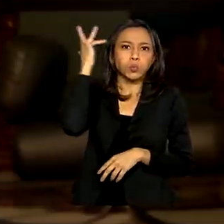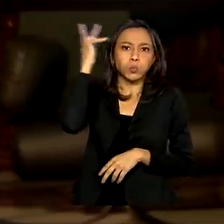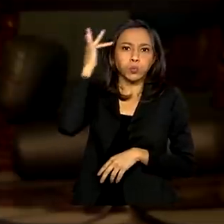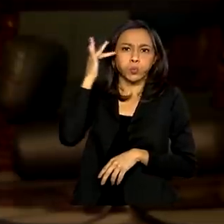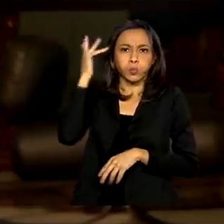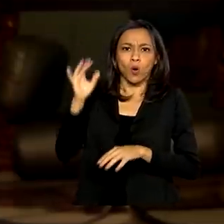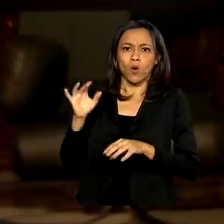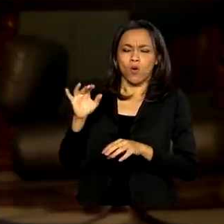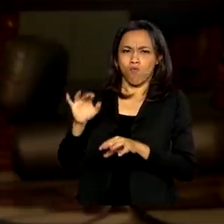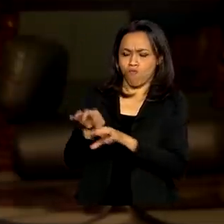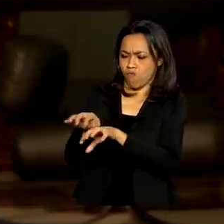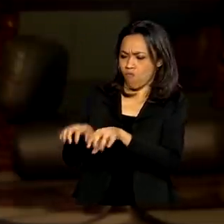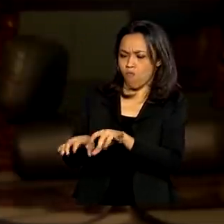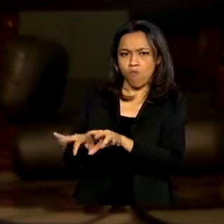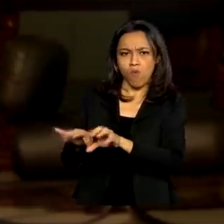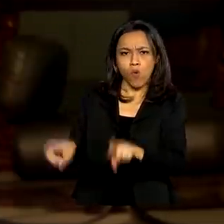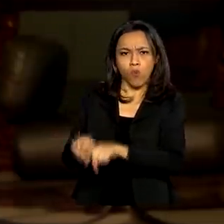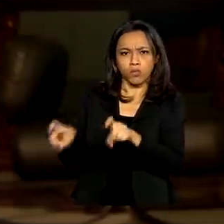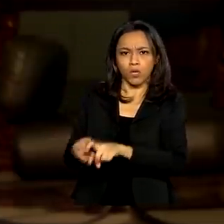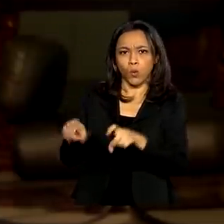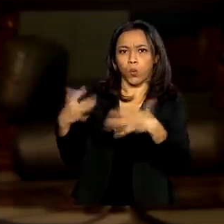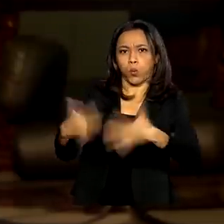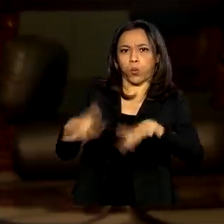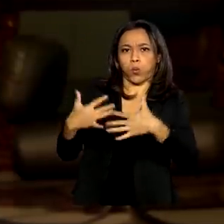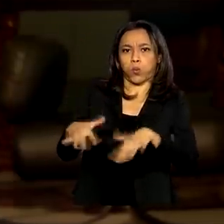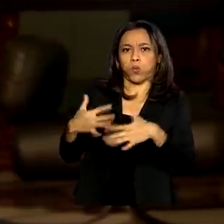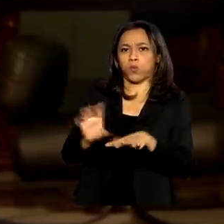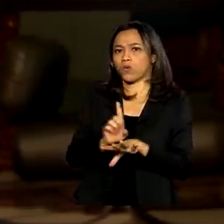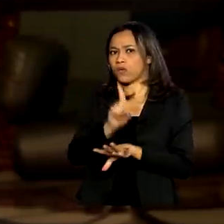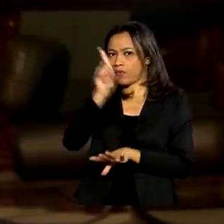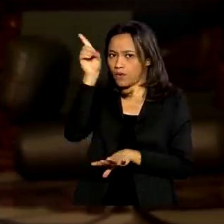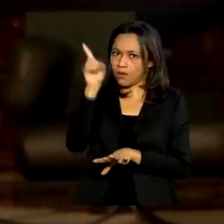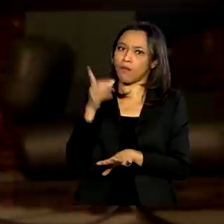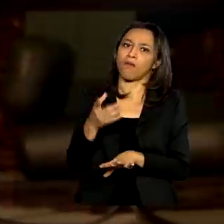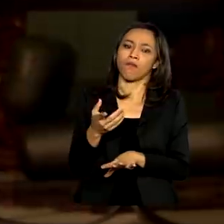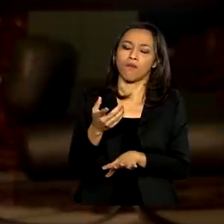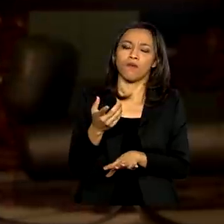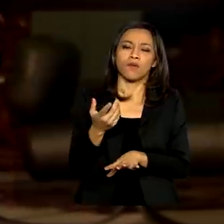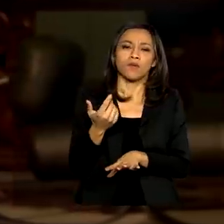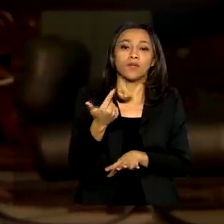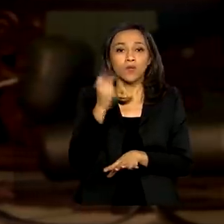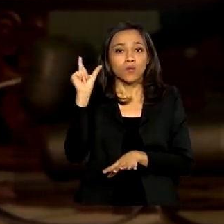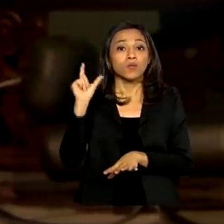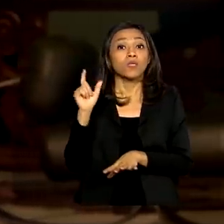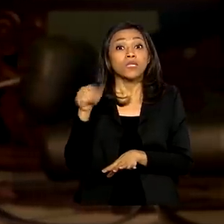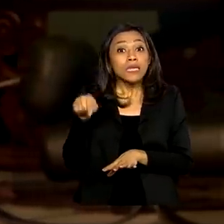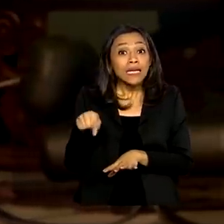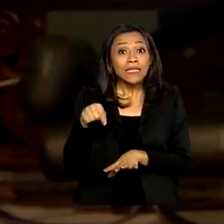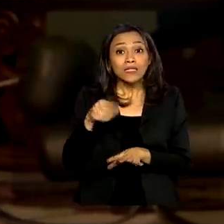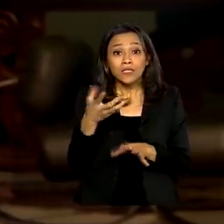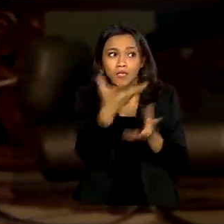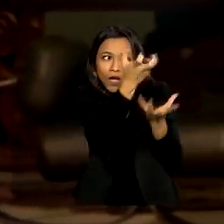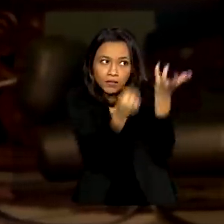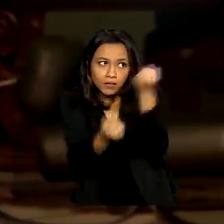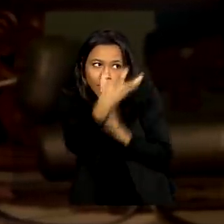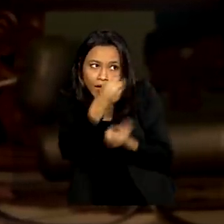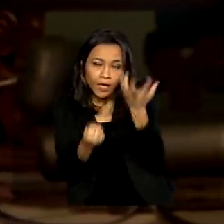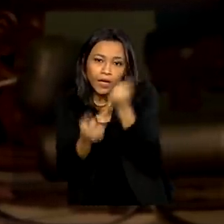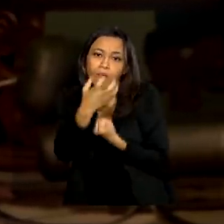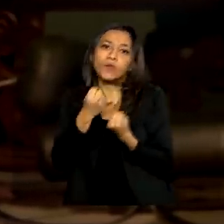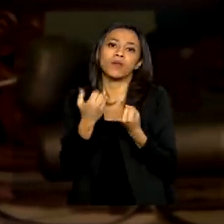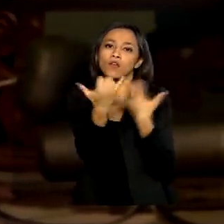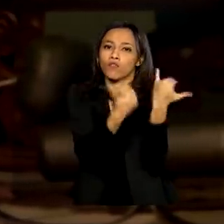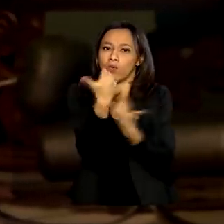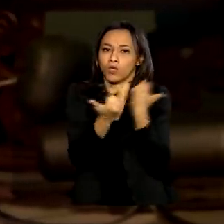tem o maior supercomputador da América Latina, que fica no LNCC, o Santos Dumont, o supercomputador. Então, todos esses dados são mandados para lá, estudados,